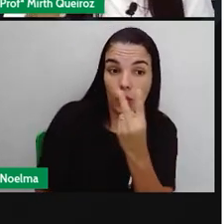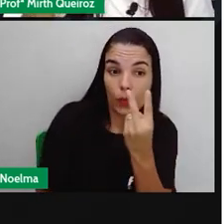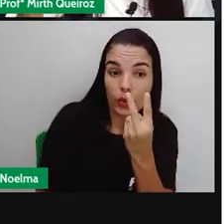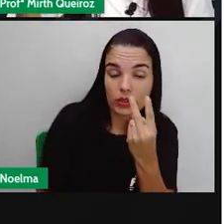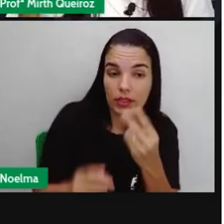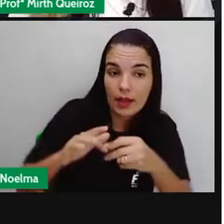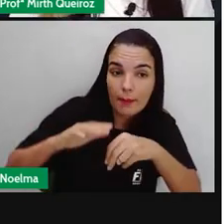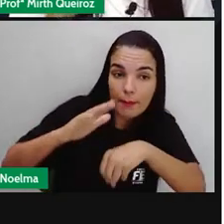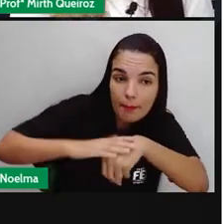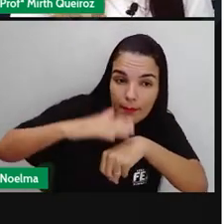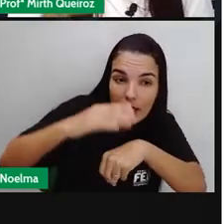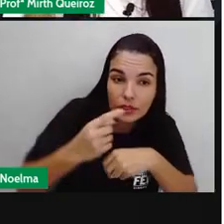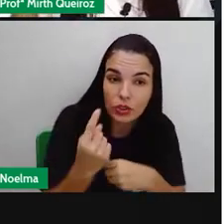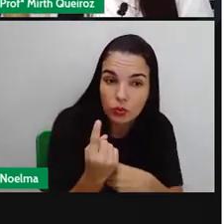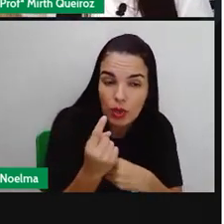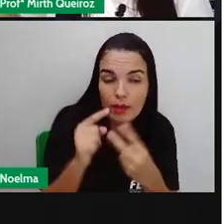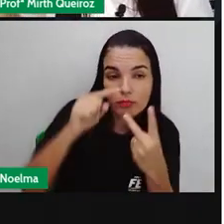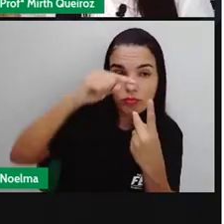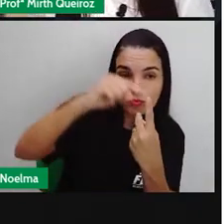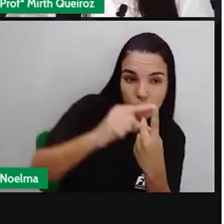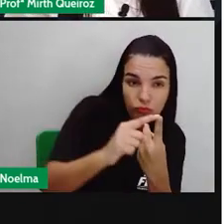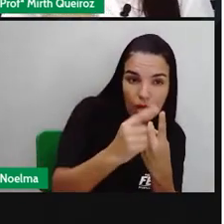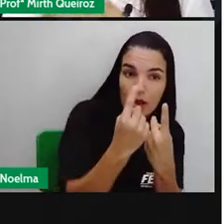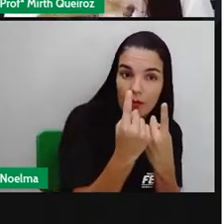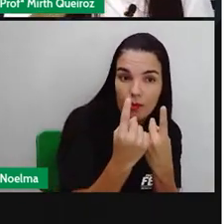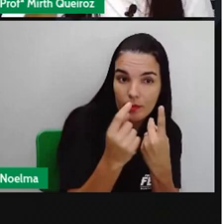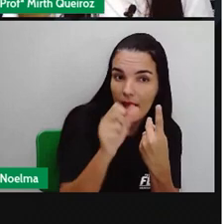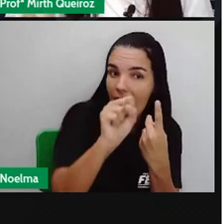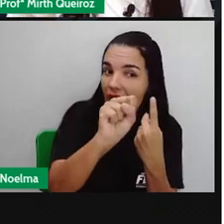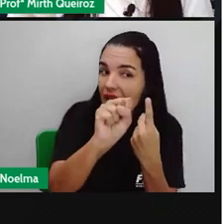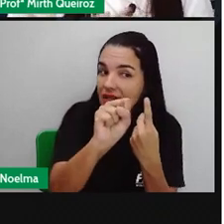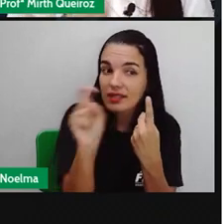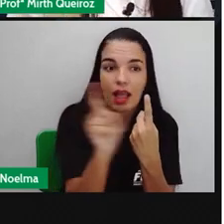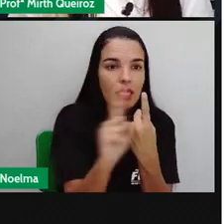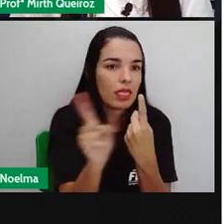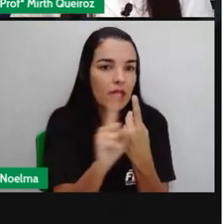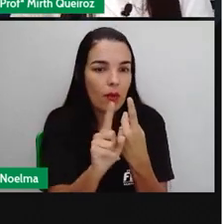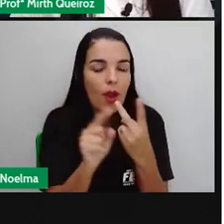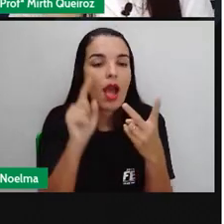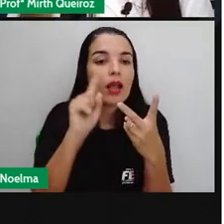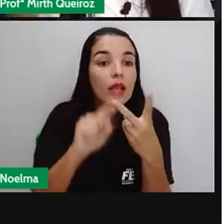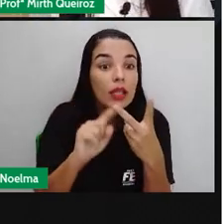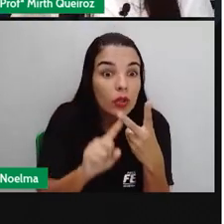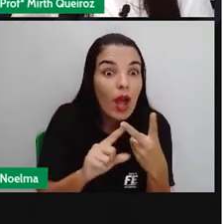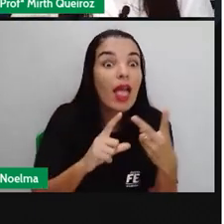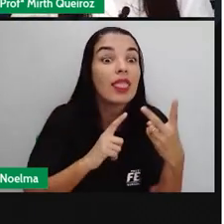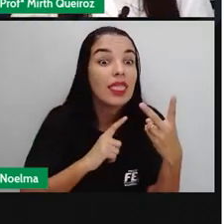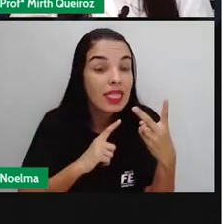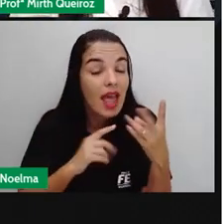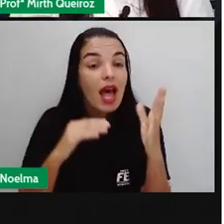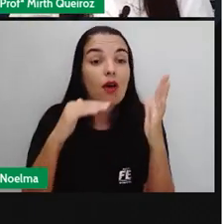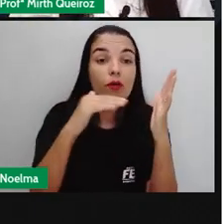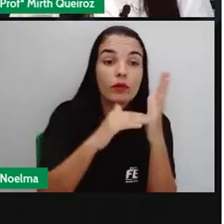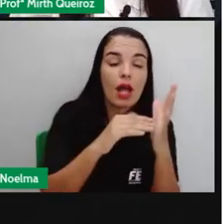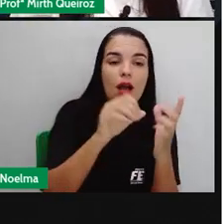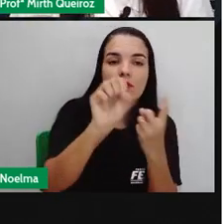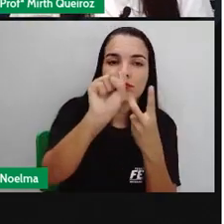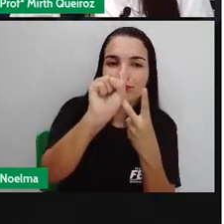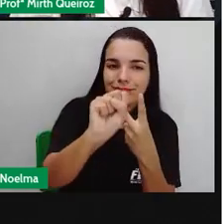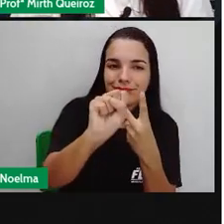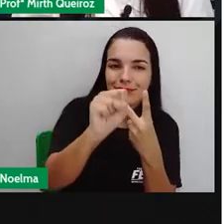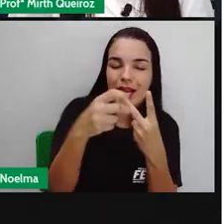que é quando tem mais de um, baratinhas, a gente tem que mudar também aí a frase. Todas as palavras que estão